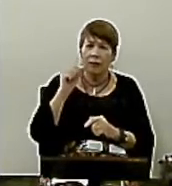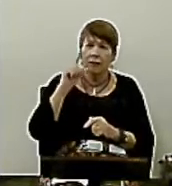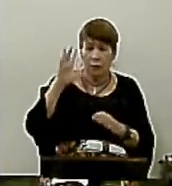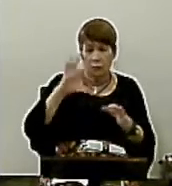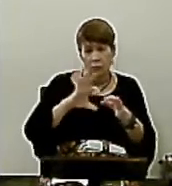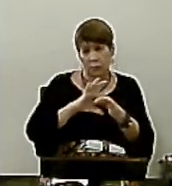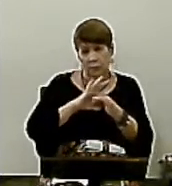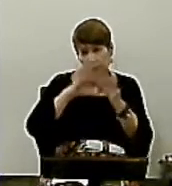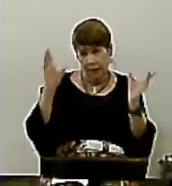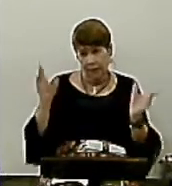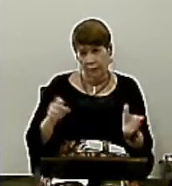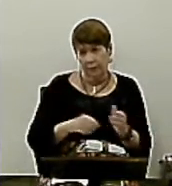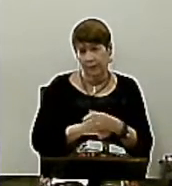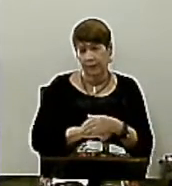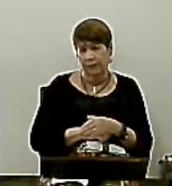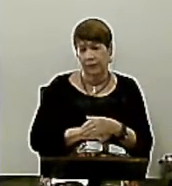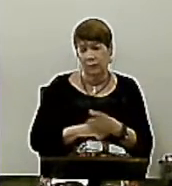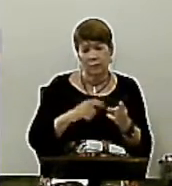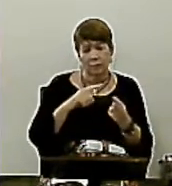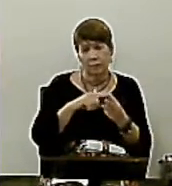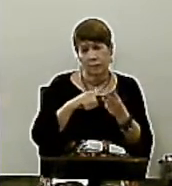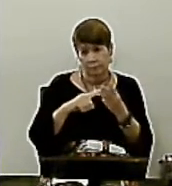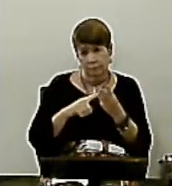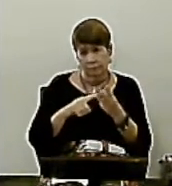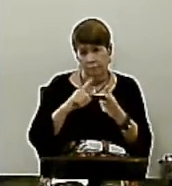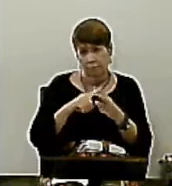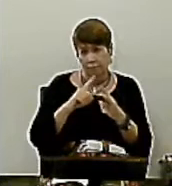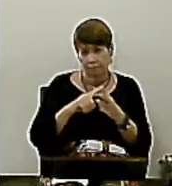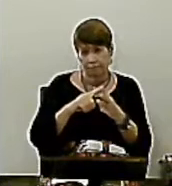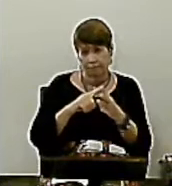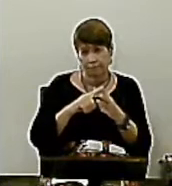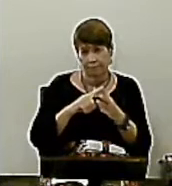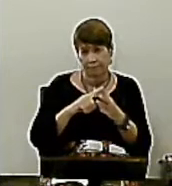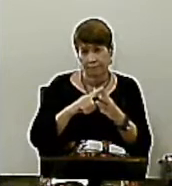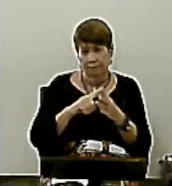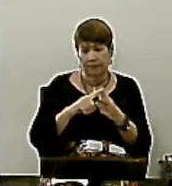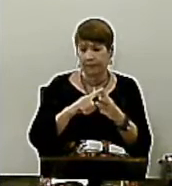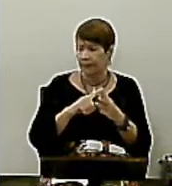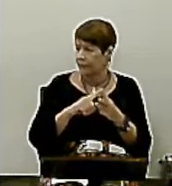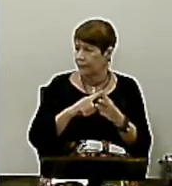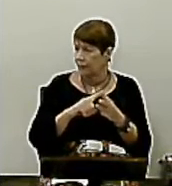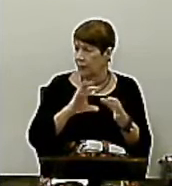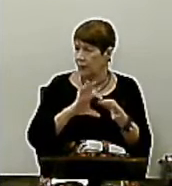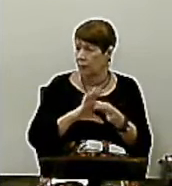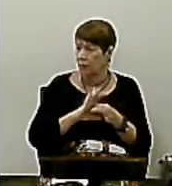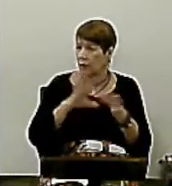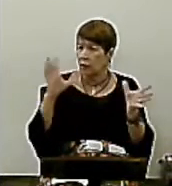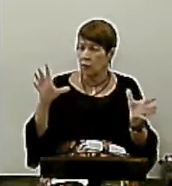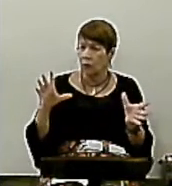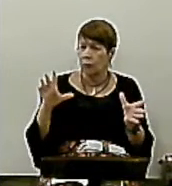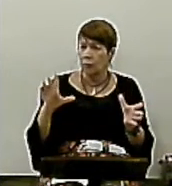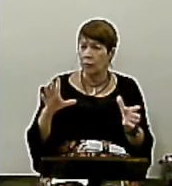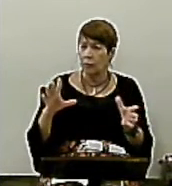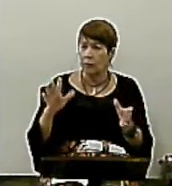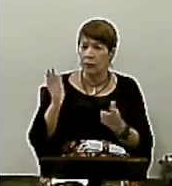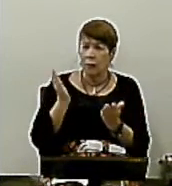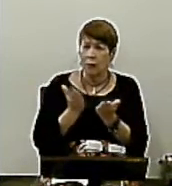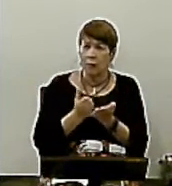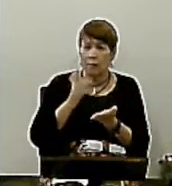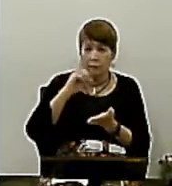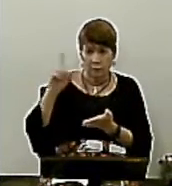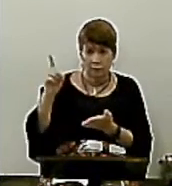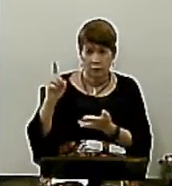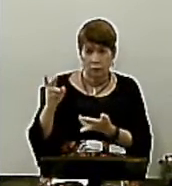pelo menos três afirmações sobre isso O primeiro ele nos libertou da culpa A Bíblia sempre enfatizou as nossas